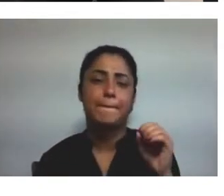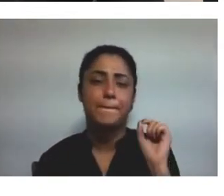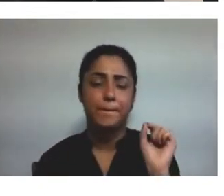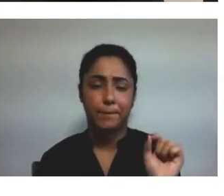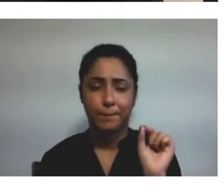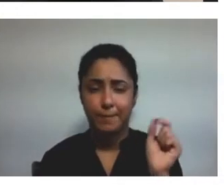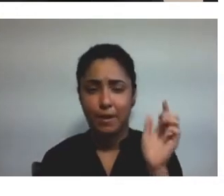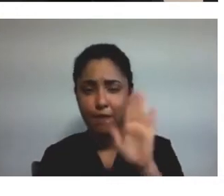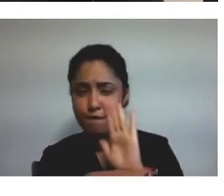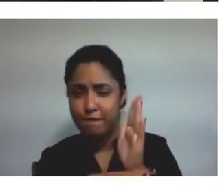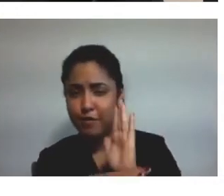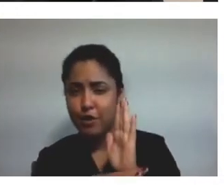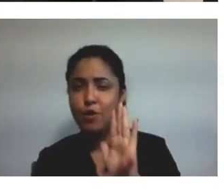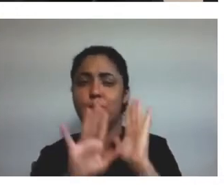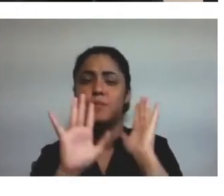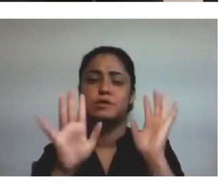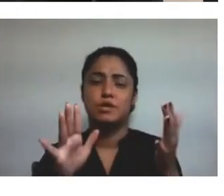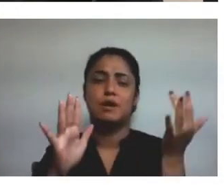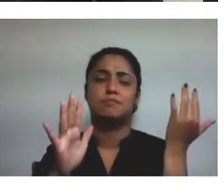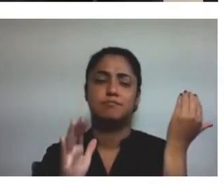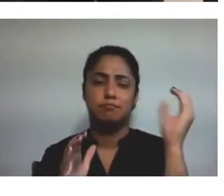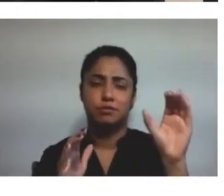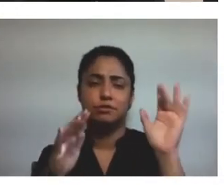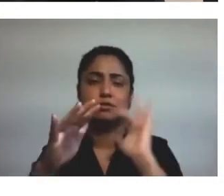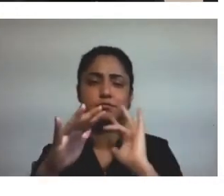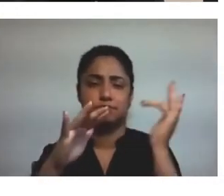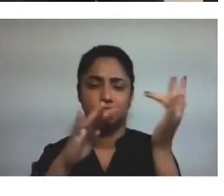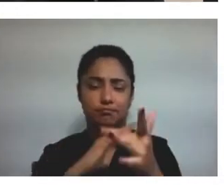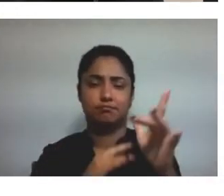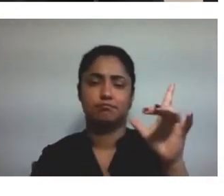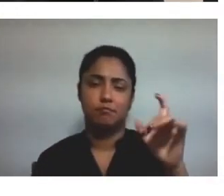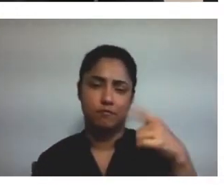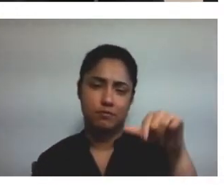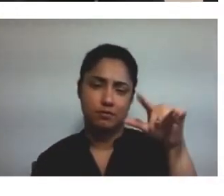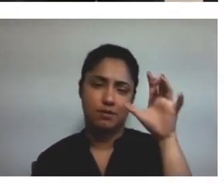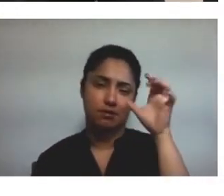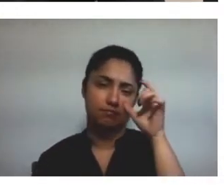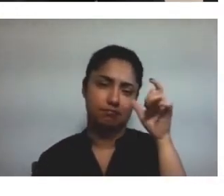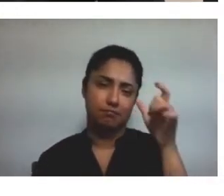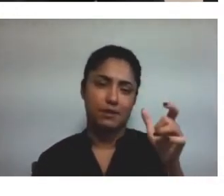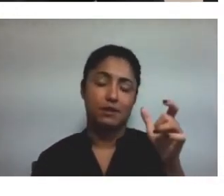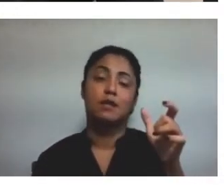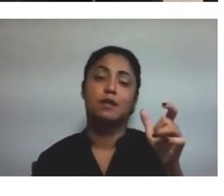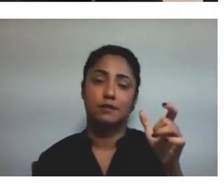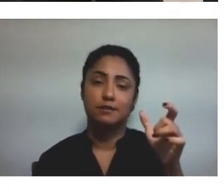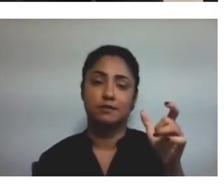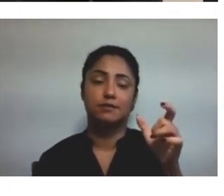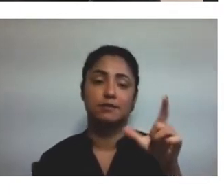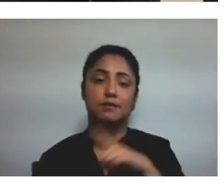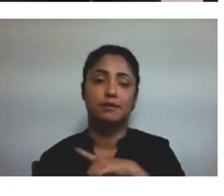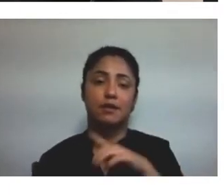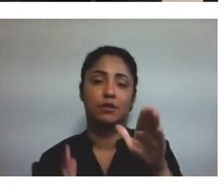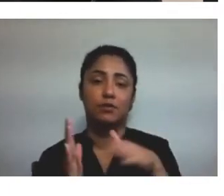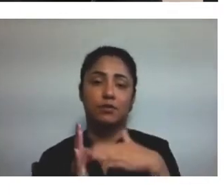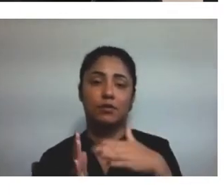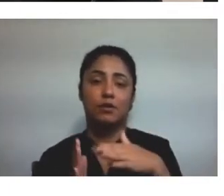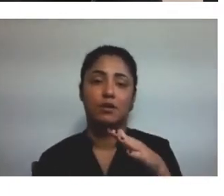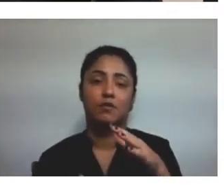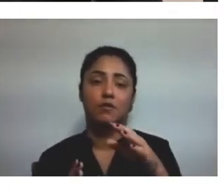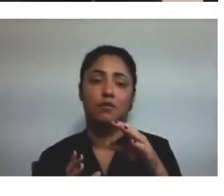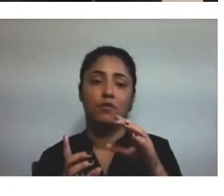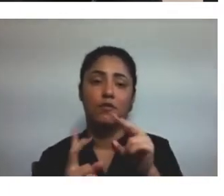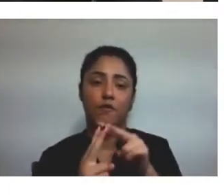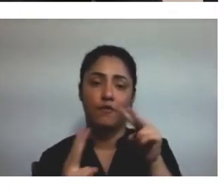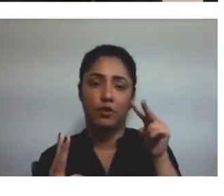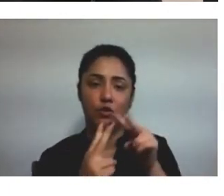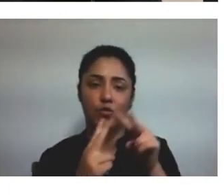tem tudo lá na nossa página também, caso vocês tenham interesse. E o Tour Virtual 360 foi desenvolvido também durante